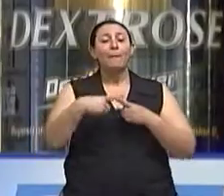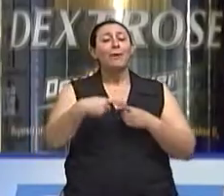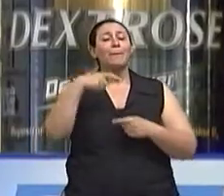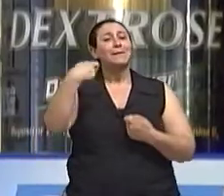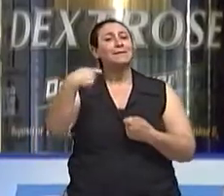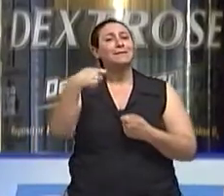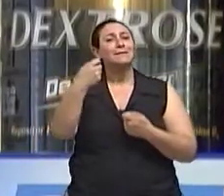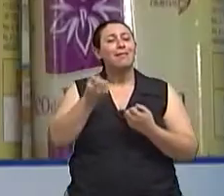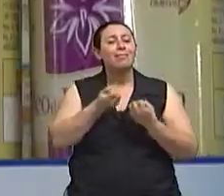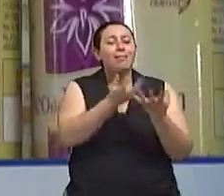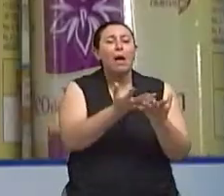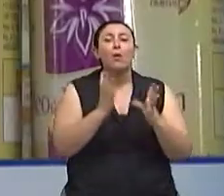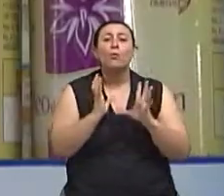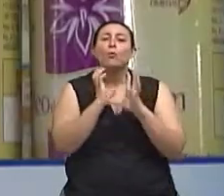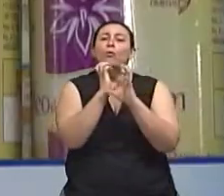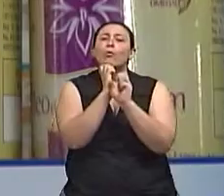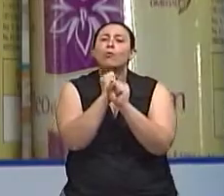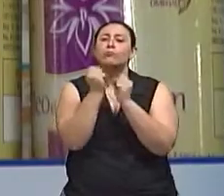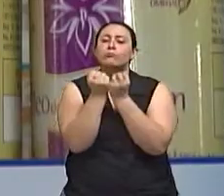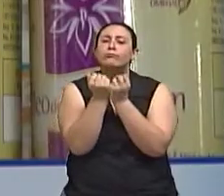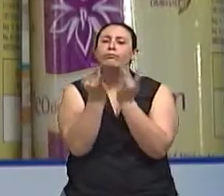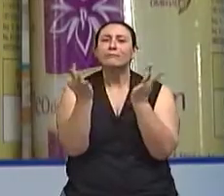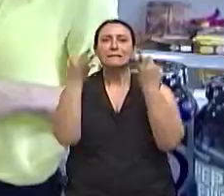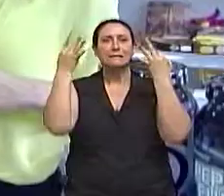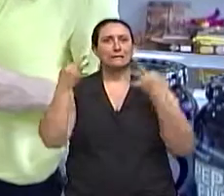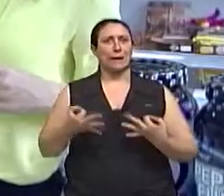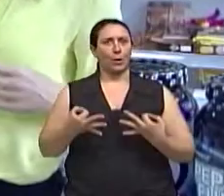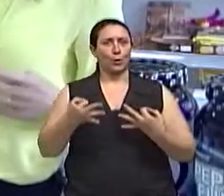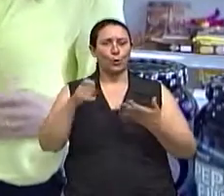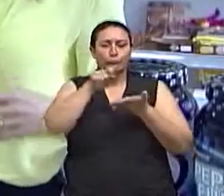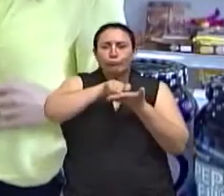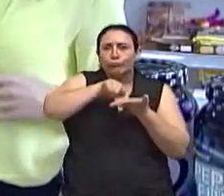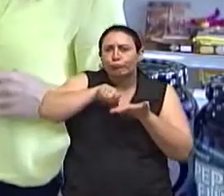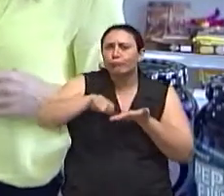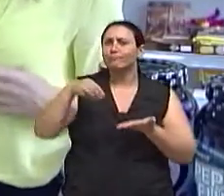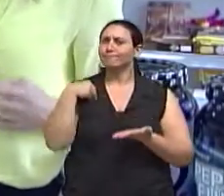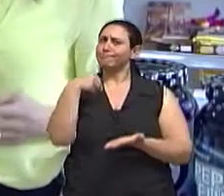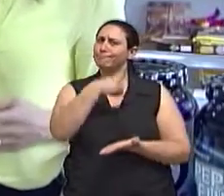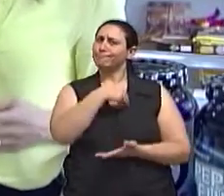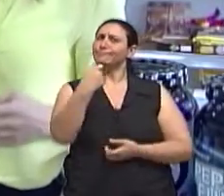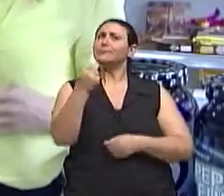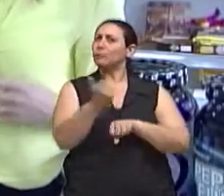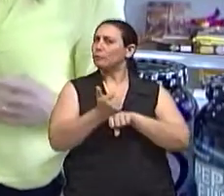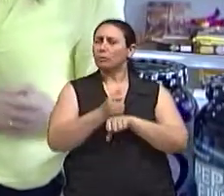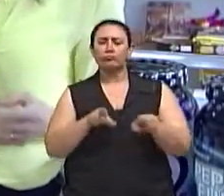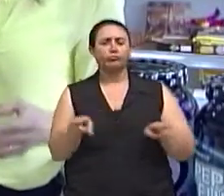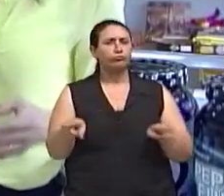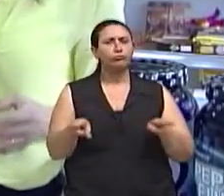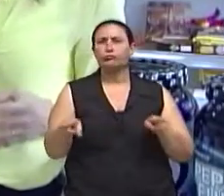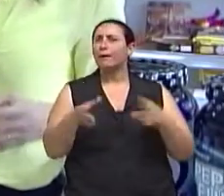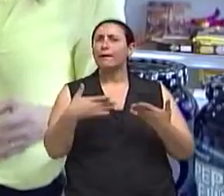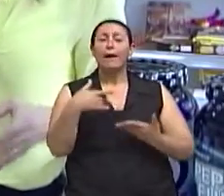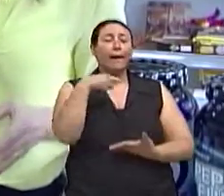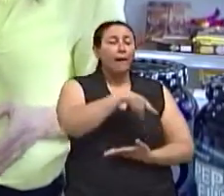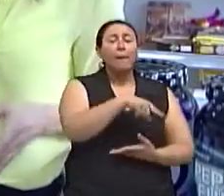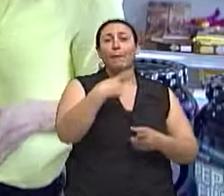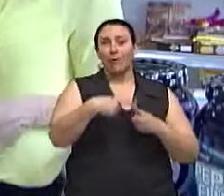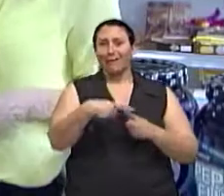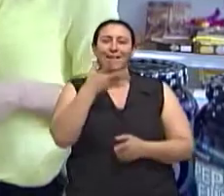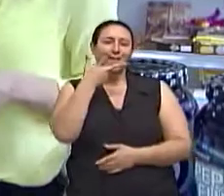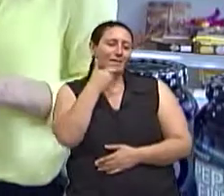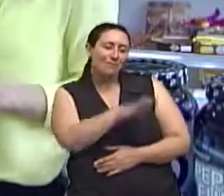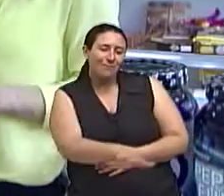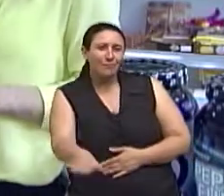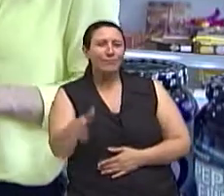e o consumo de consumo adequado. Se não tem uma boa educação alimentar em casa, a criança acaba